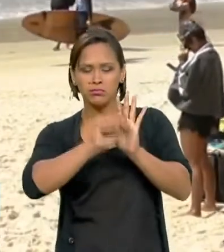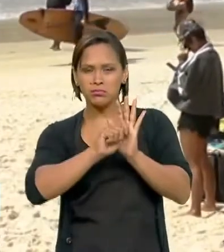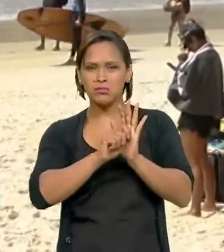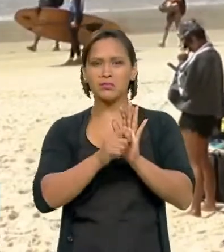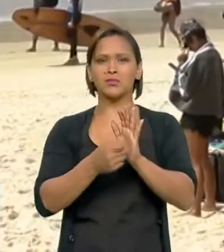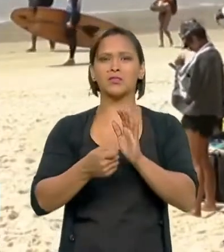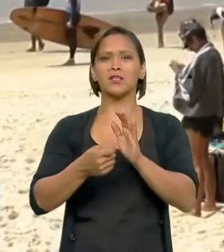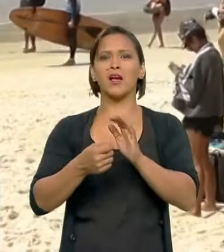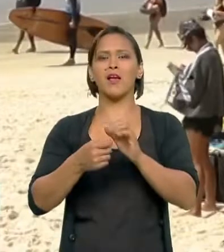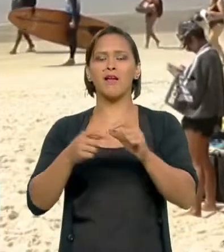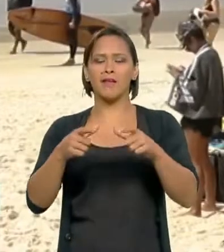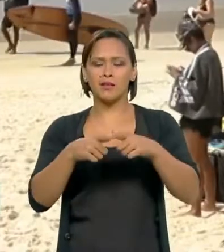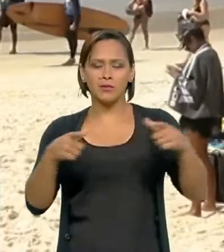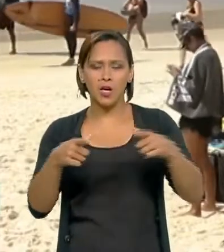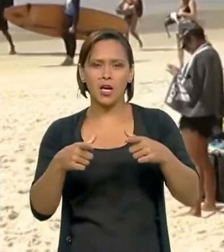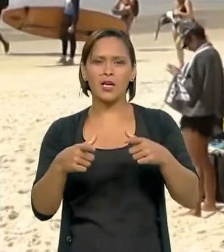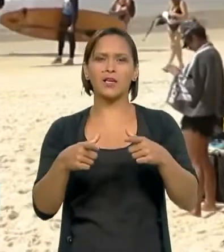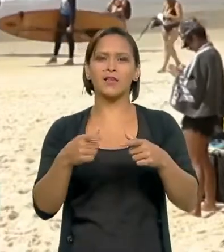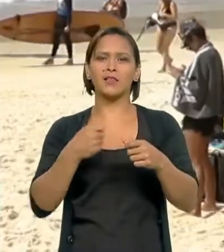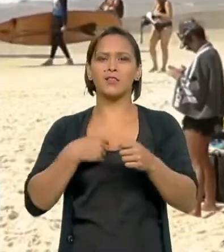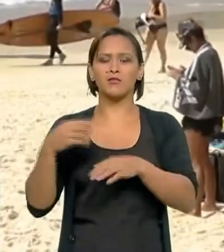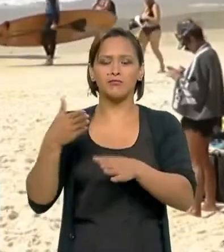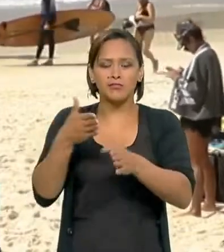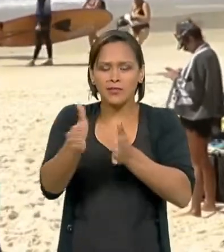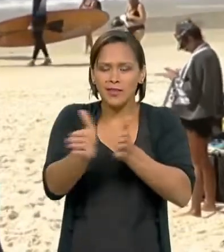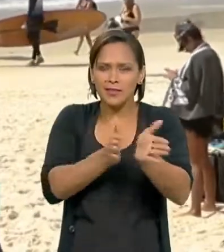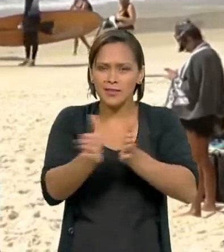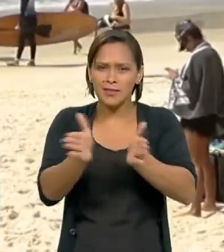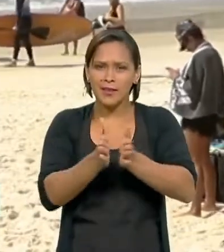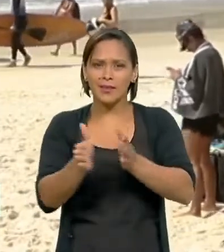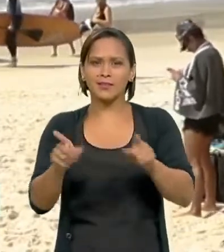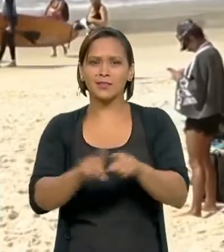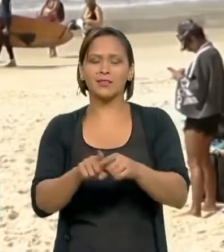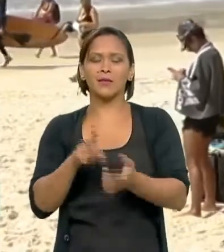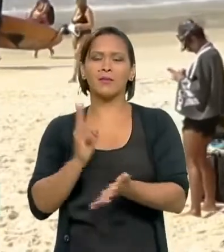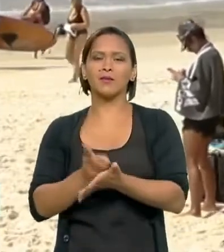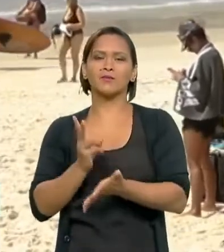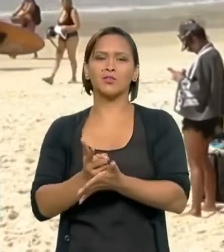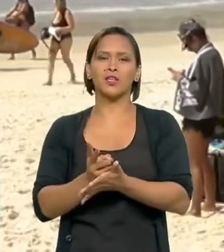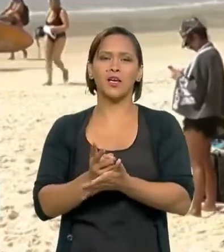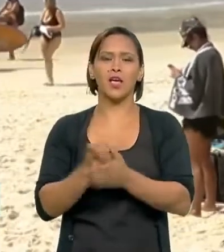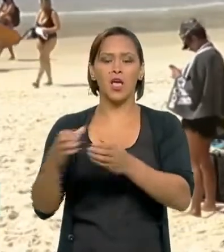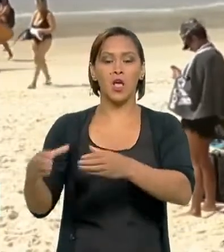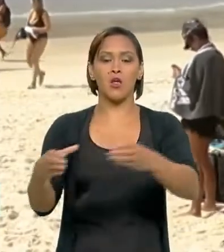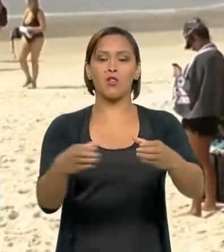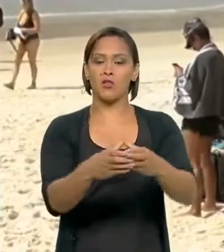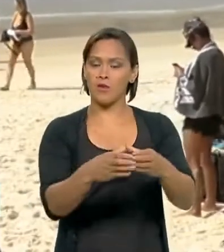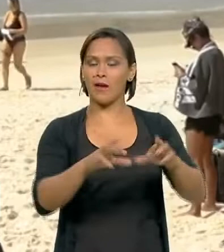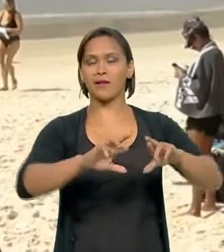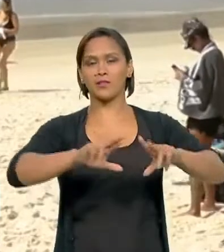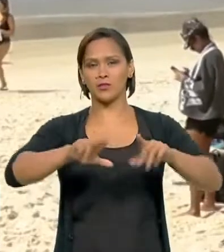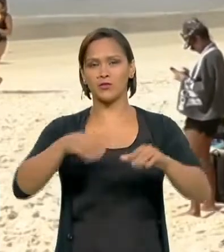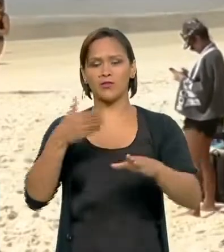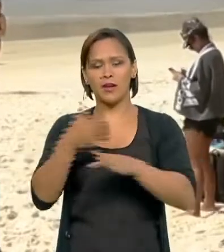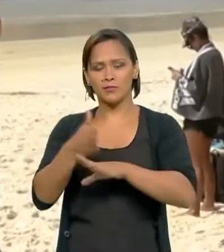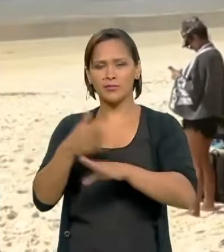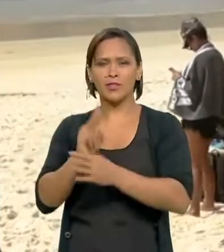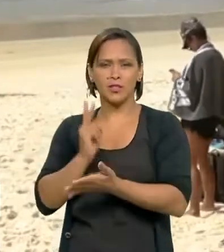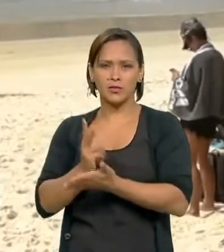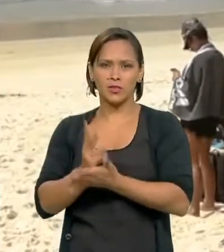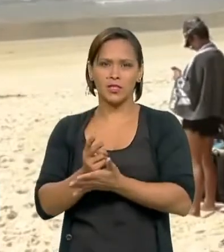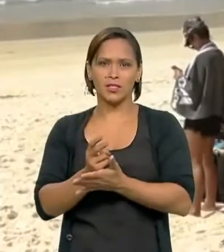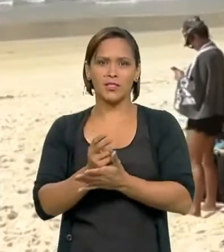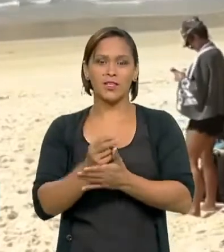do contingente, do público, dos acessos, a frequentar lugares, ambientes, a fim de